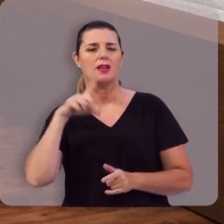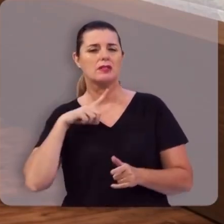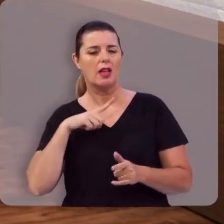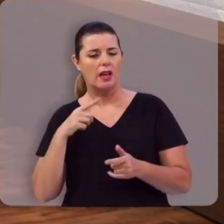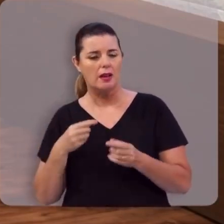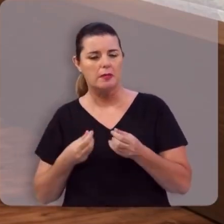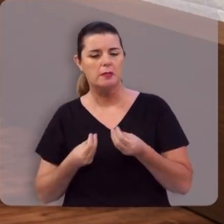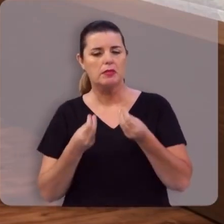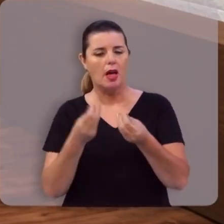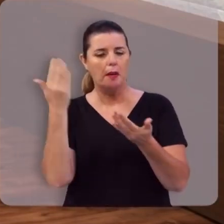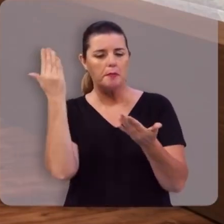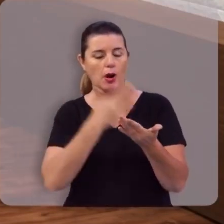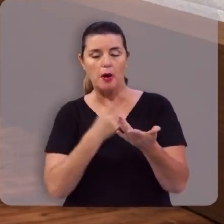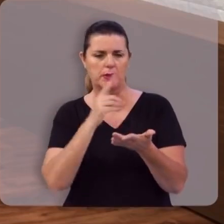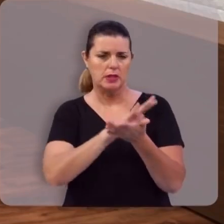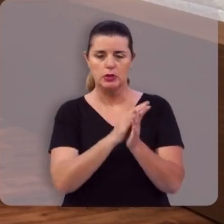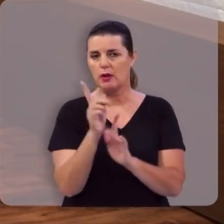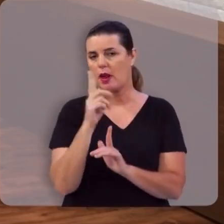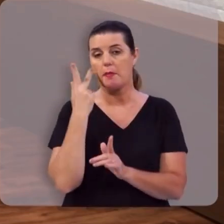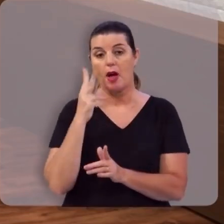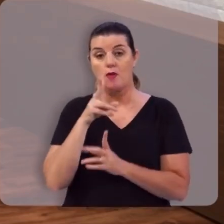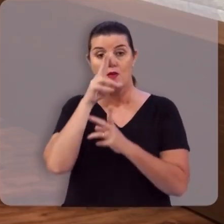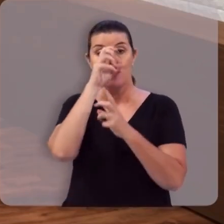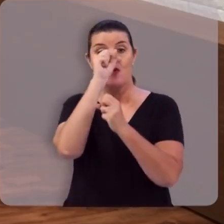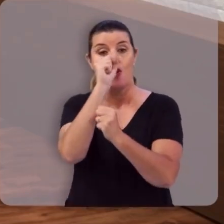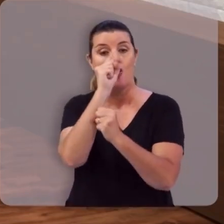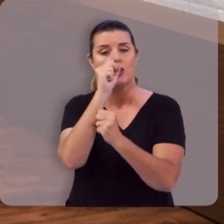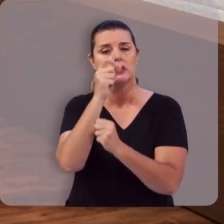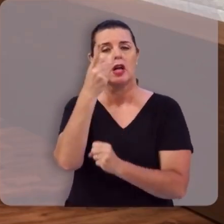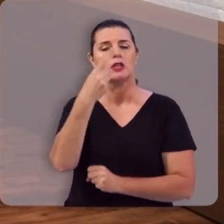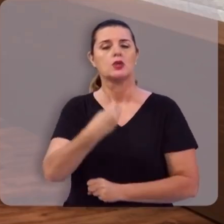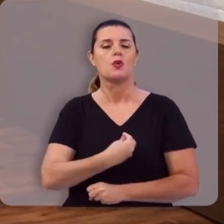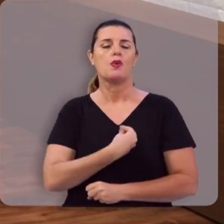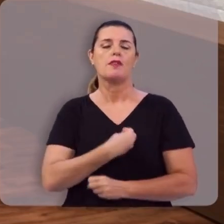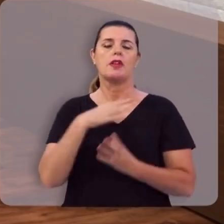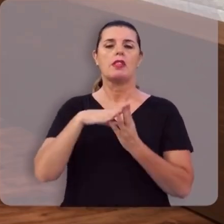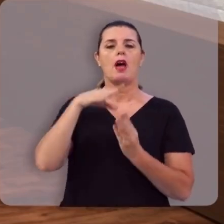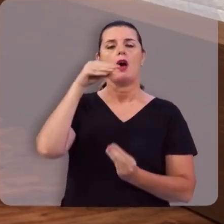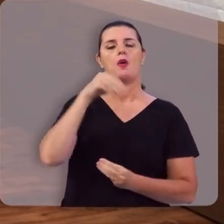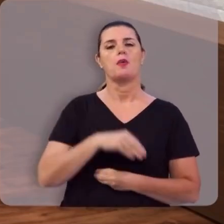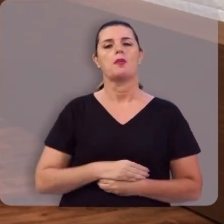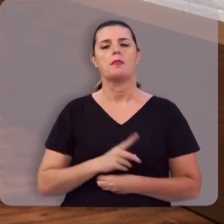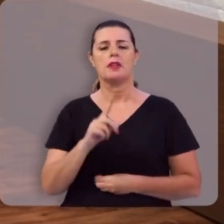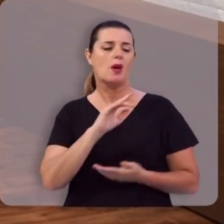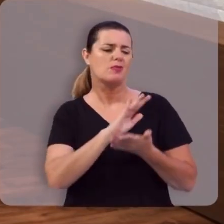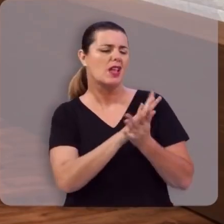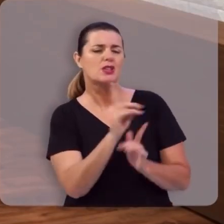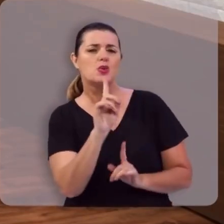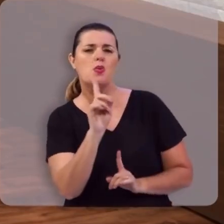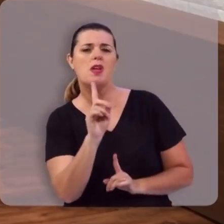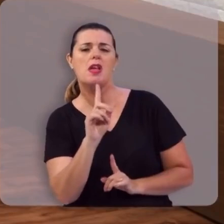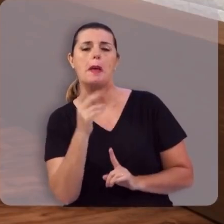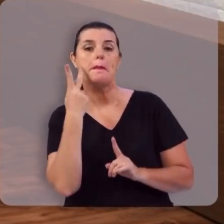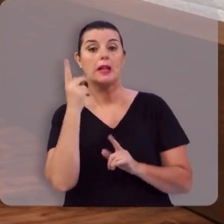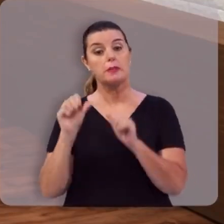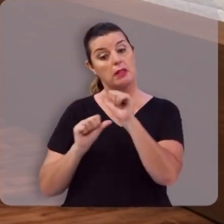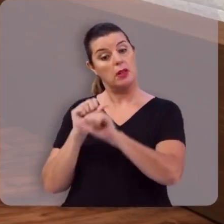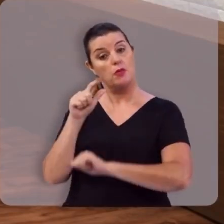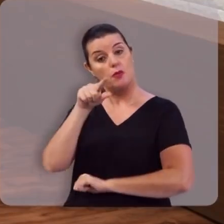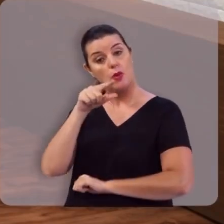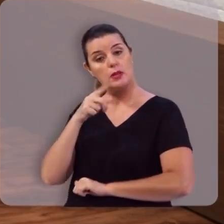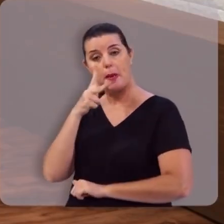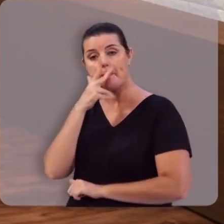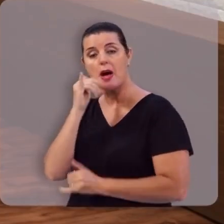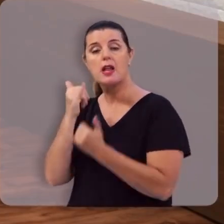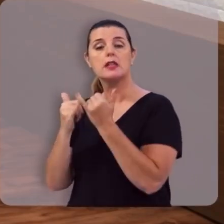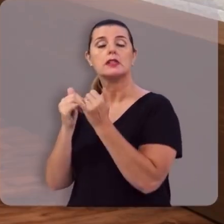na prova, não para destruir você, mas para fortalecer as musculaturas da sua alma, não para destruir você, mas para tornar você uma pessoa